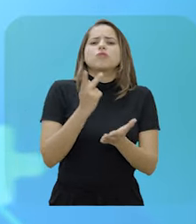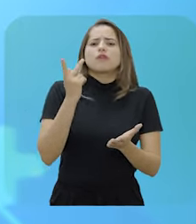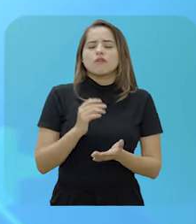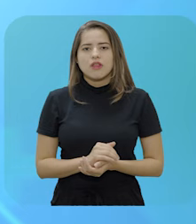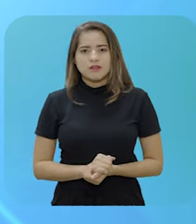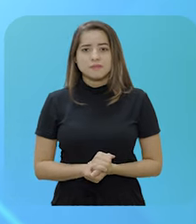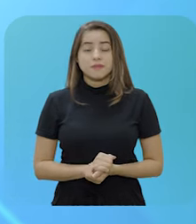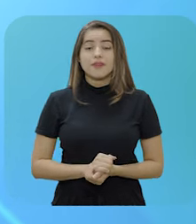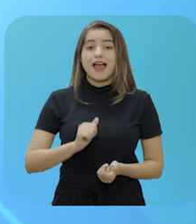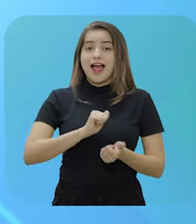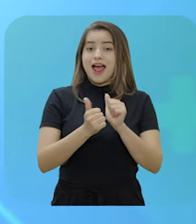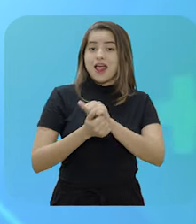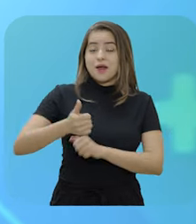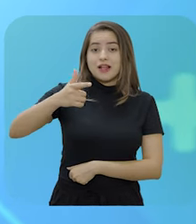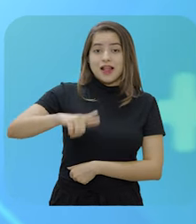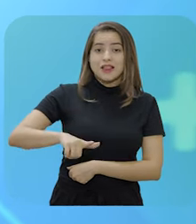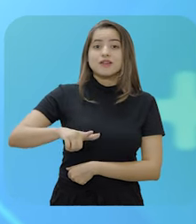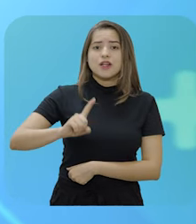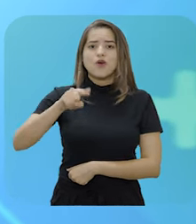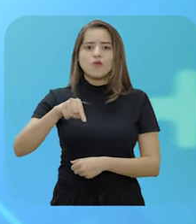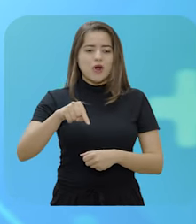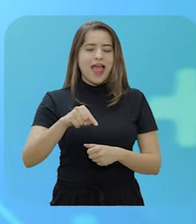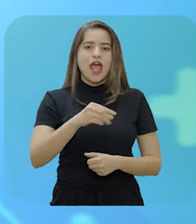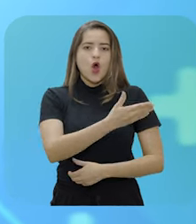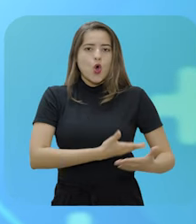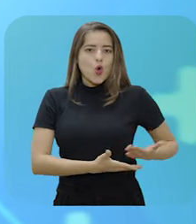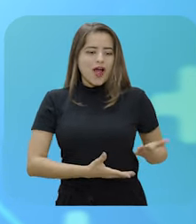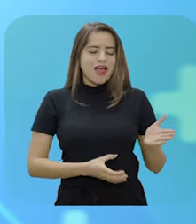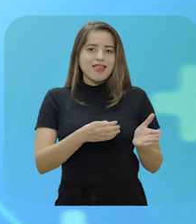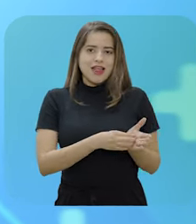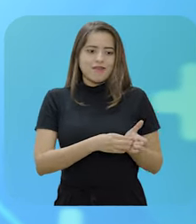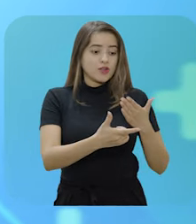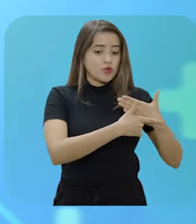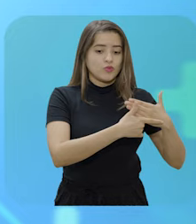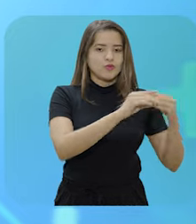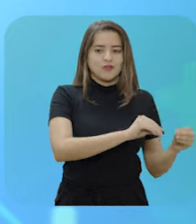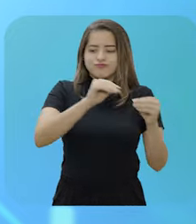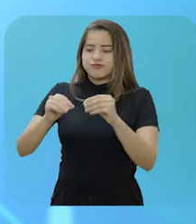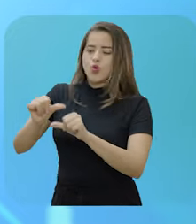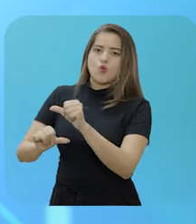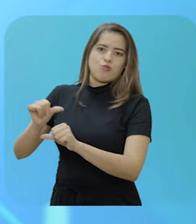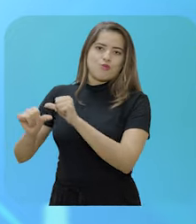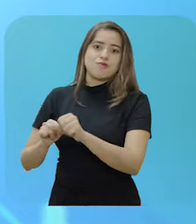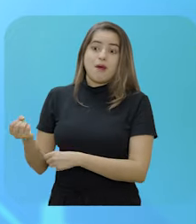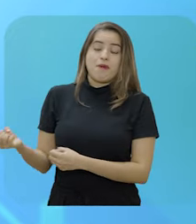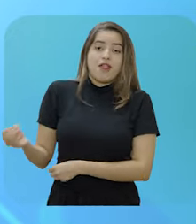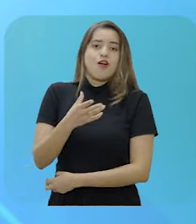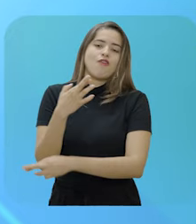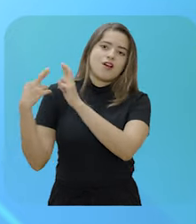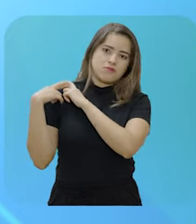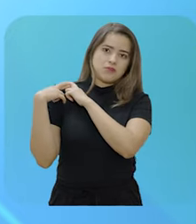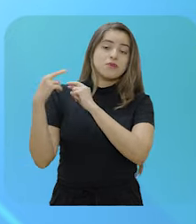Readaptação é a investidura do servidor em cargo de atribuições e responsabilidades compatíveis com a